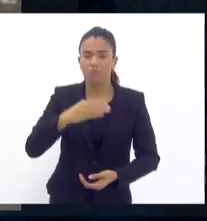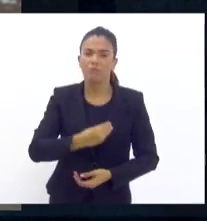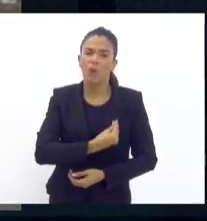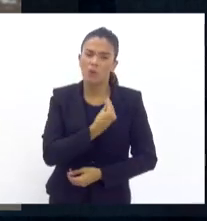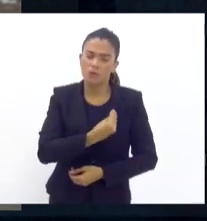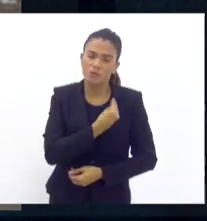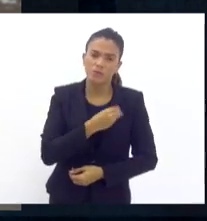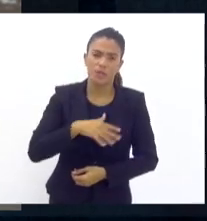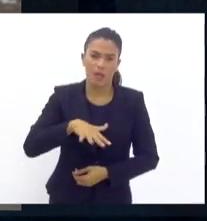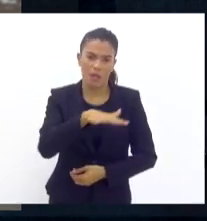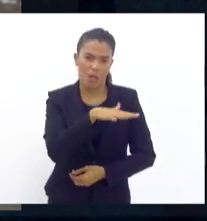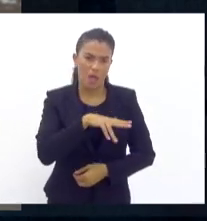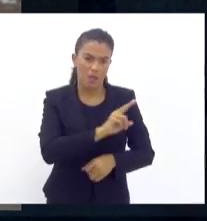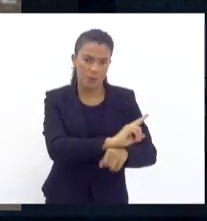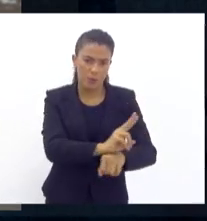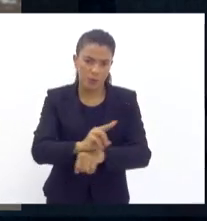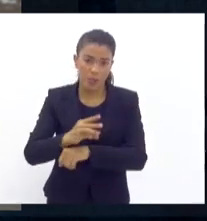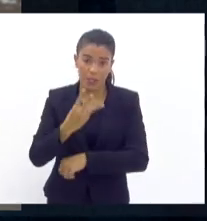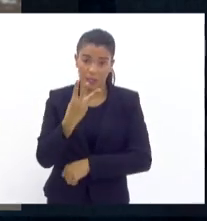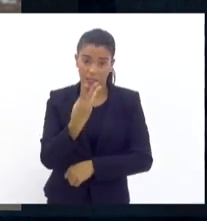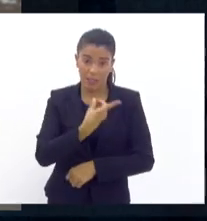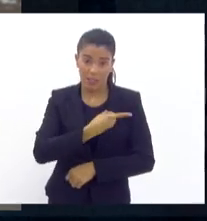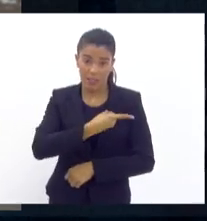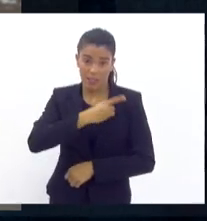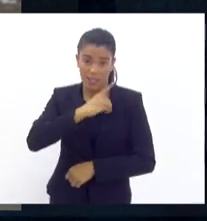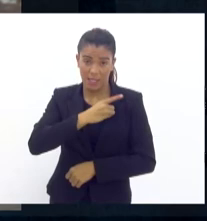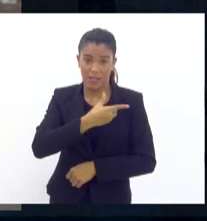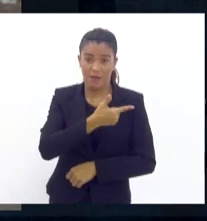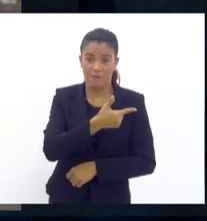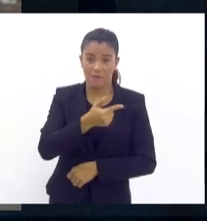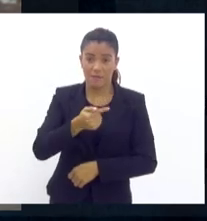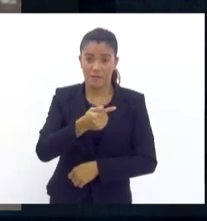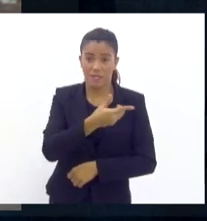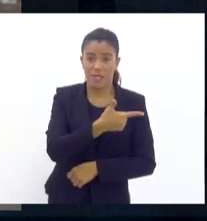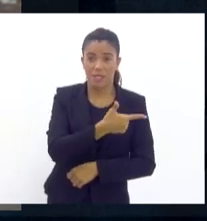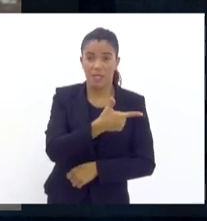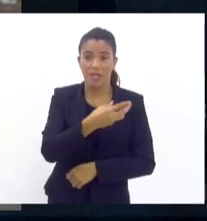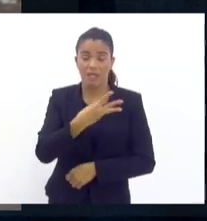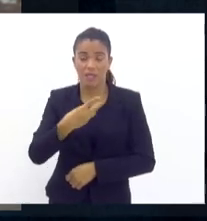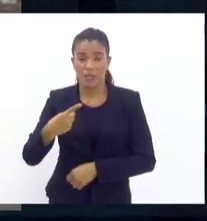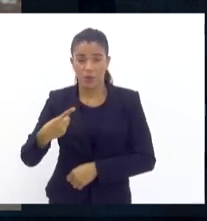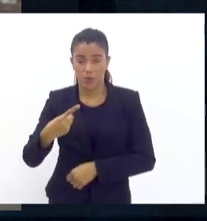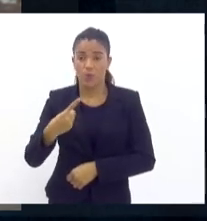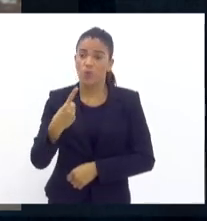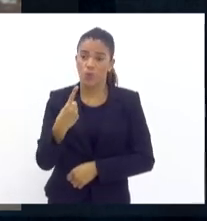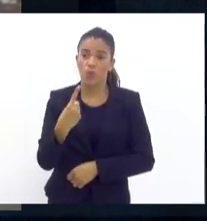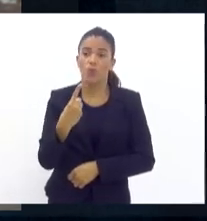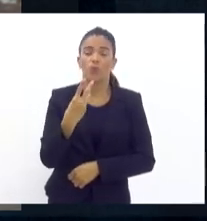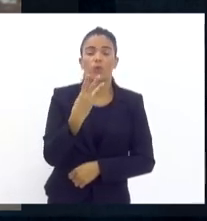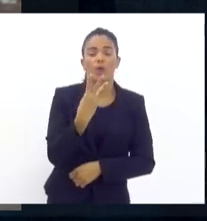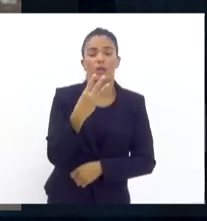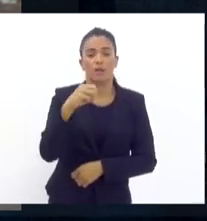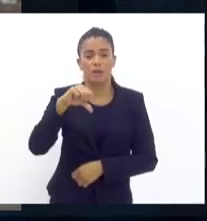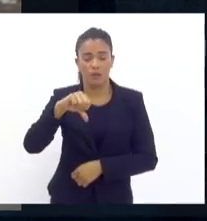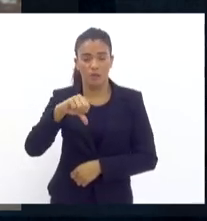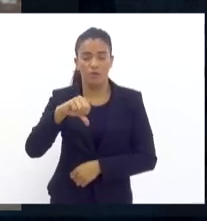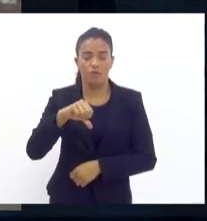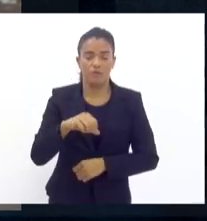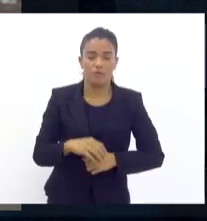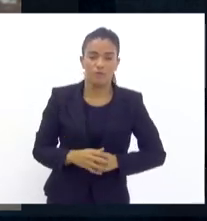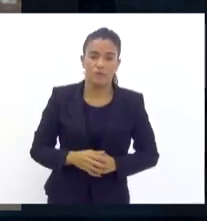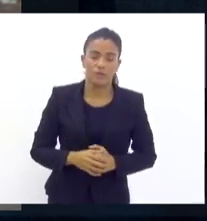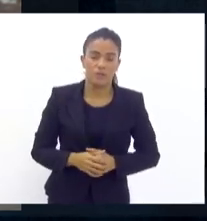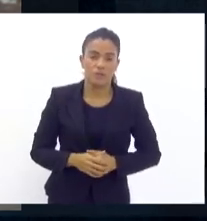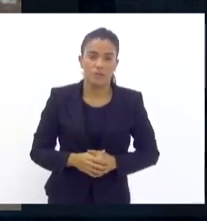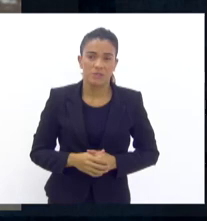sua área de policiamento, três delegacias, a 27, a 31 e a 39, e, por conta de...